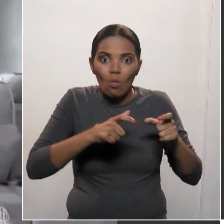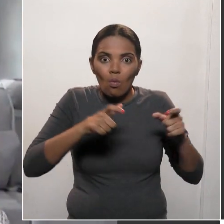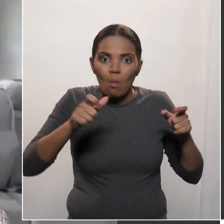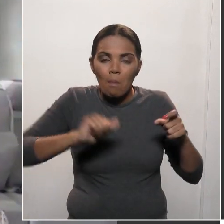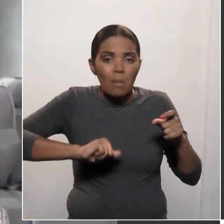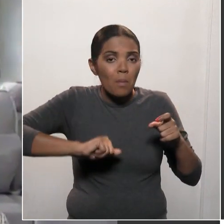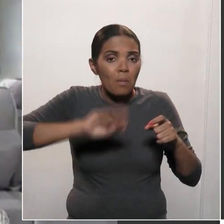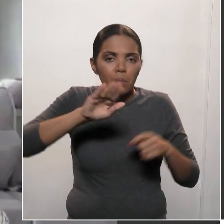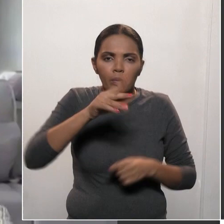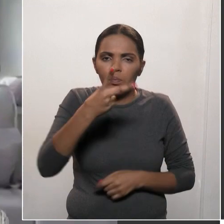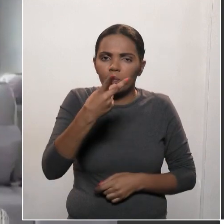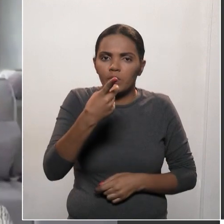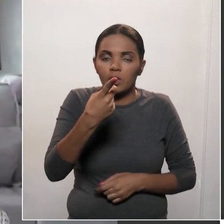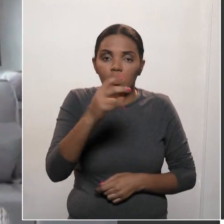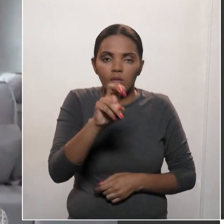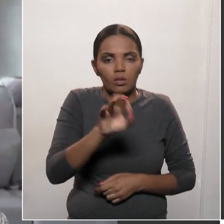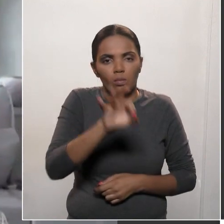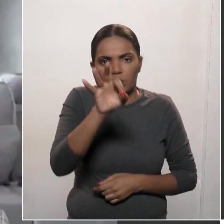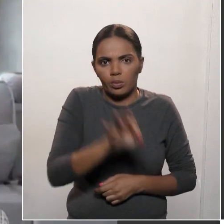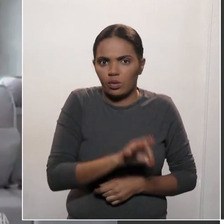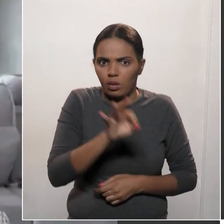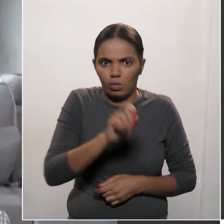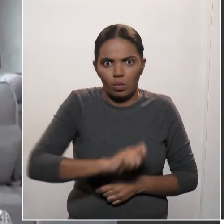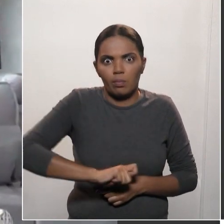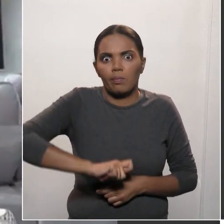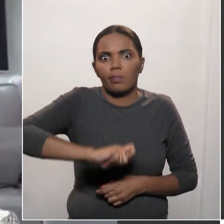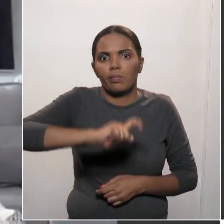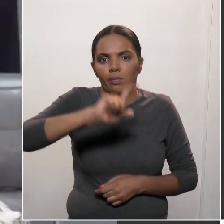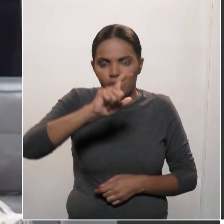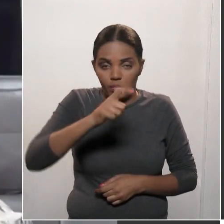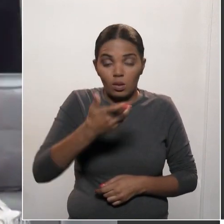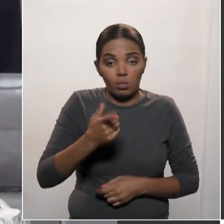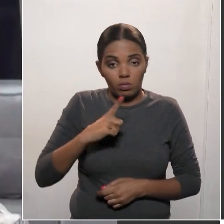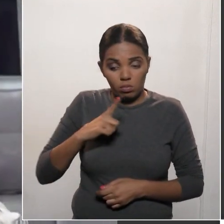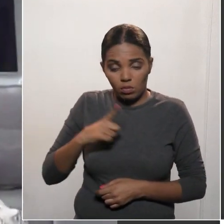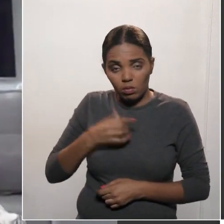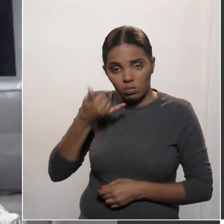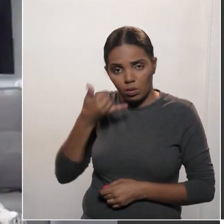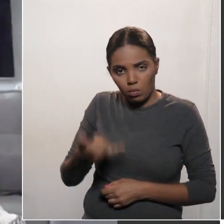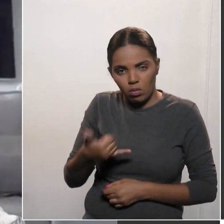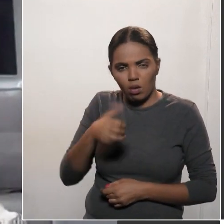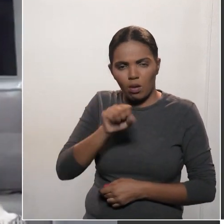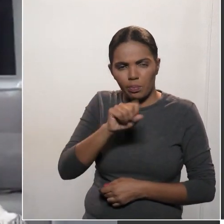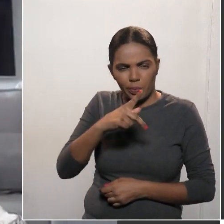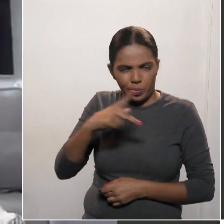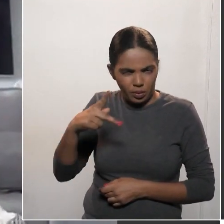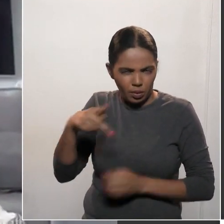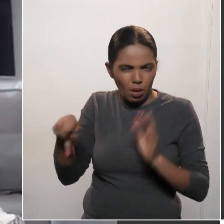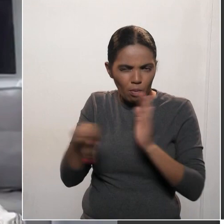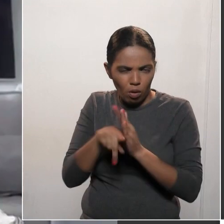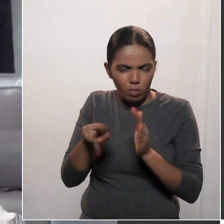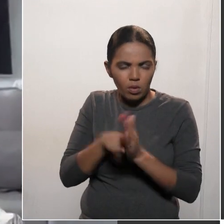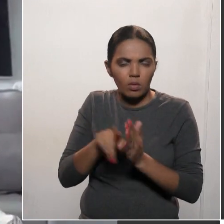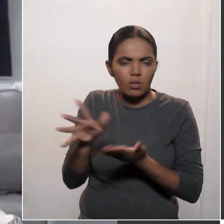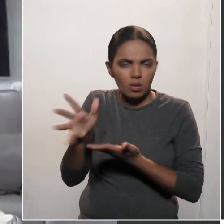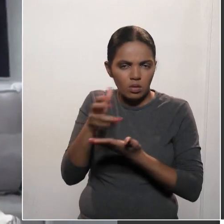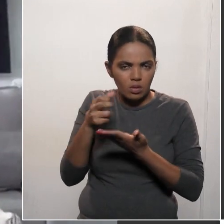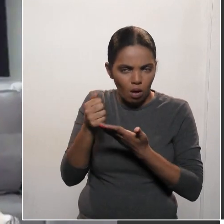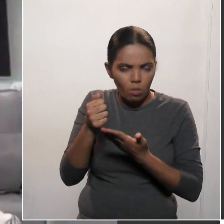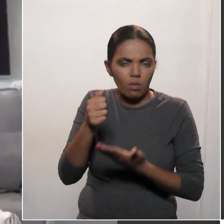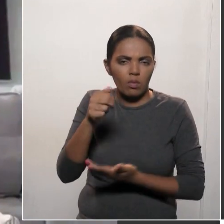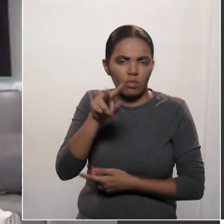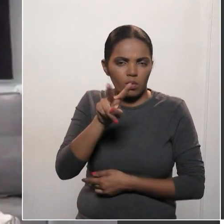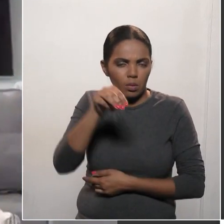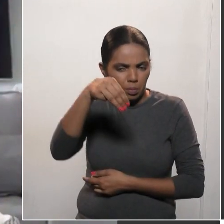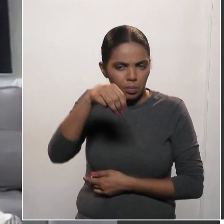15% dessa violência. O aplicativo Salve Maria será de grande importância e de grande valia, já é